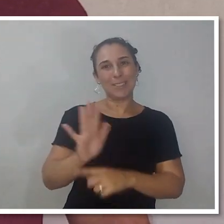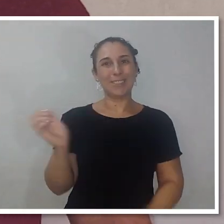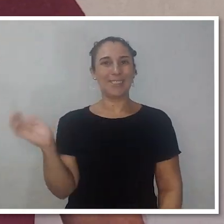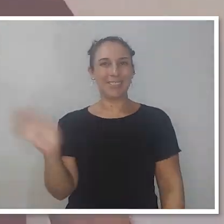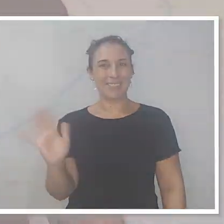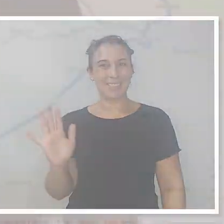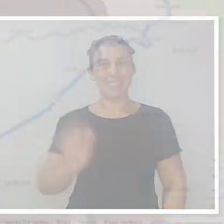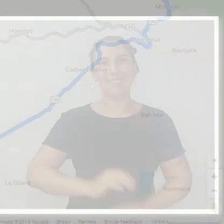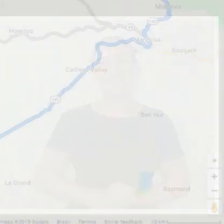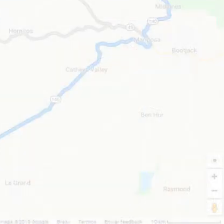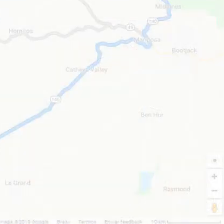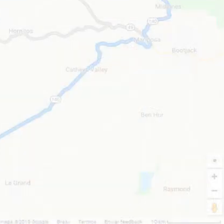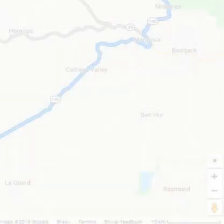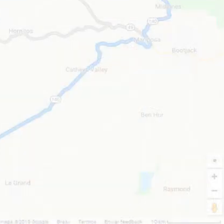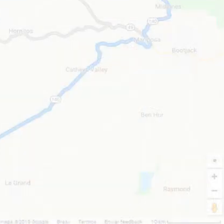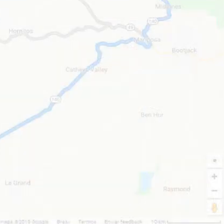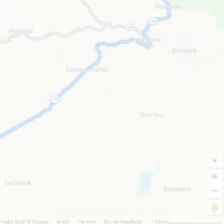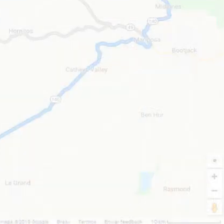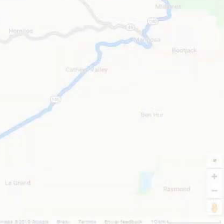próxima.